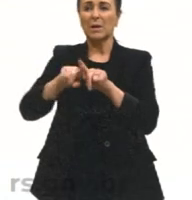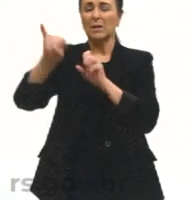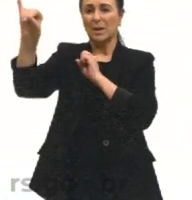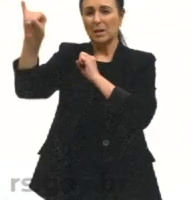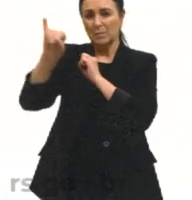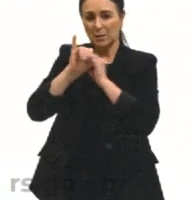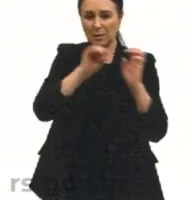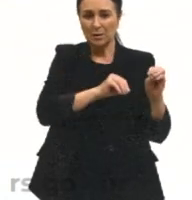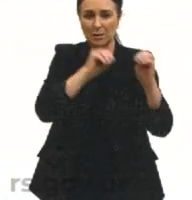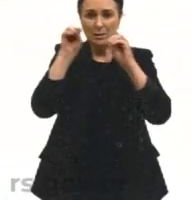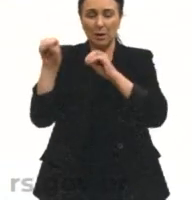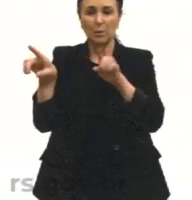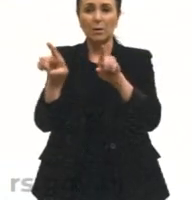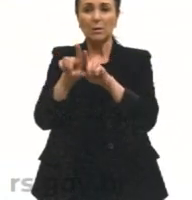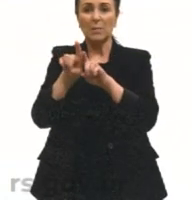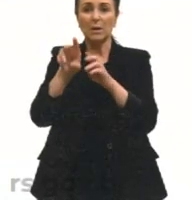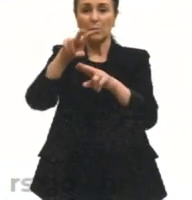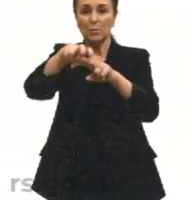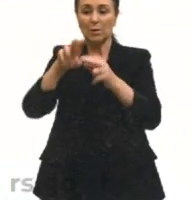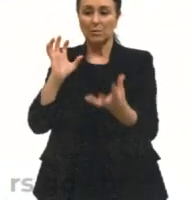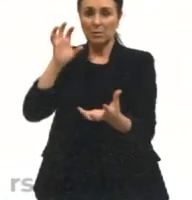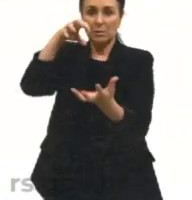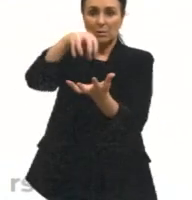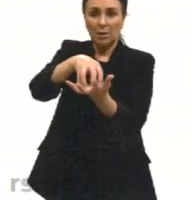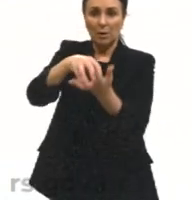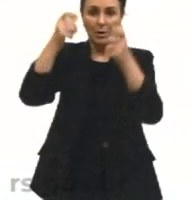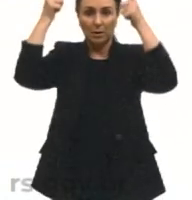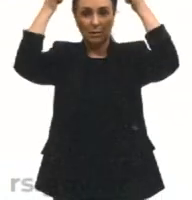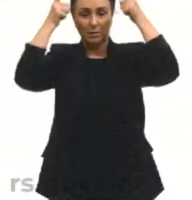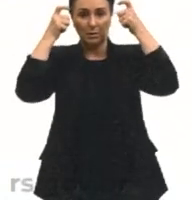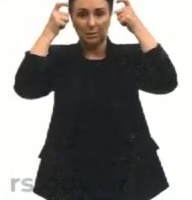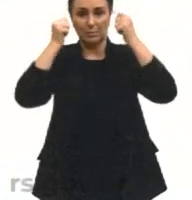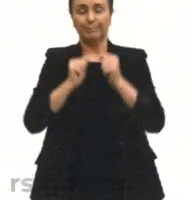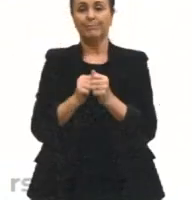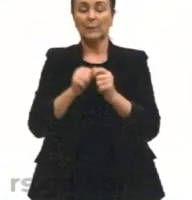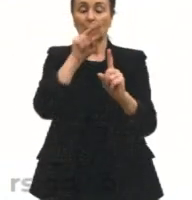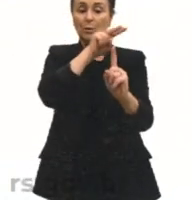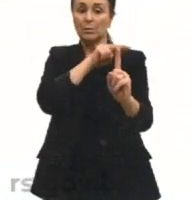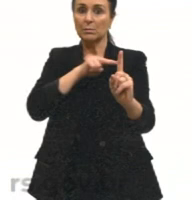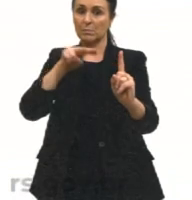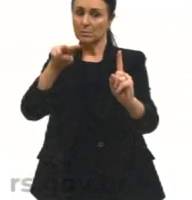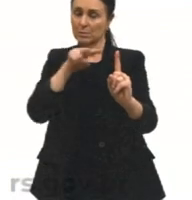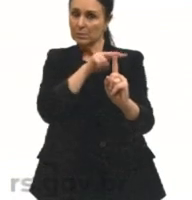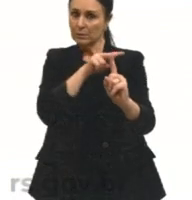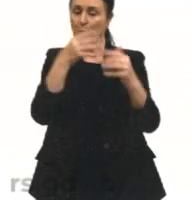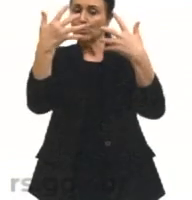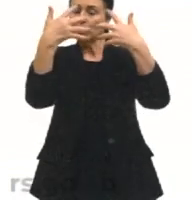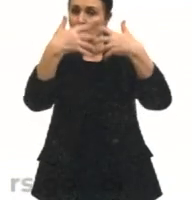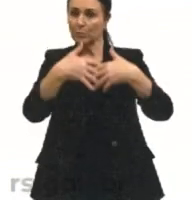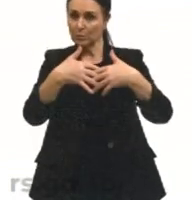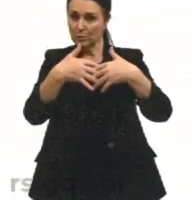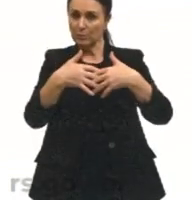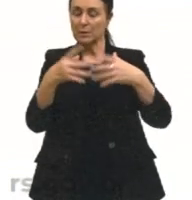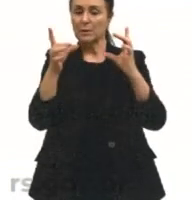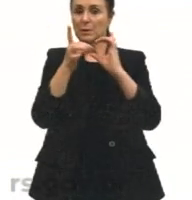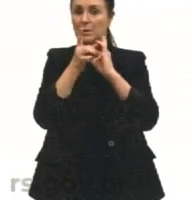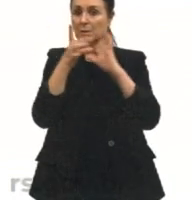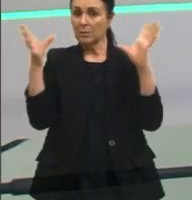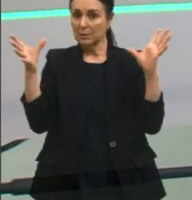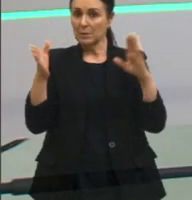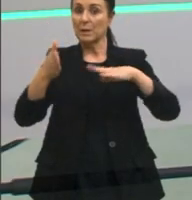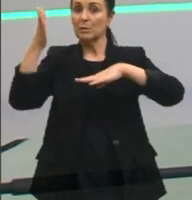conta de legados coloniais e imperiais. Do ponto de vista do funcionamento das democracias